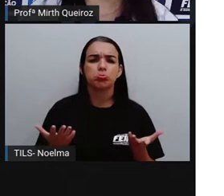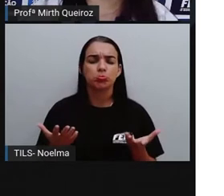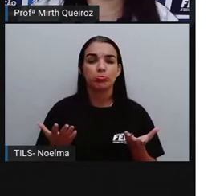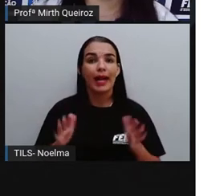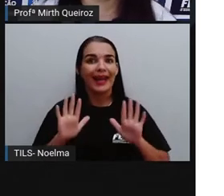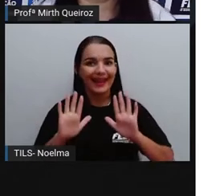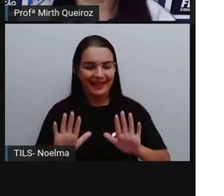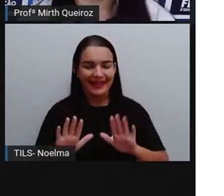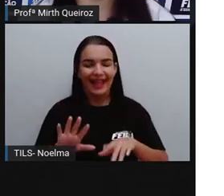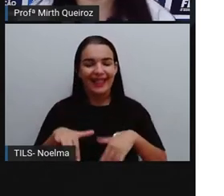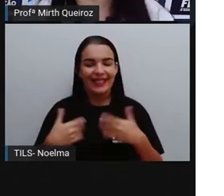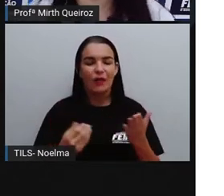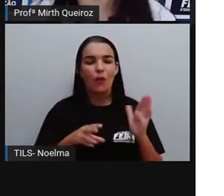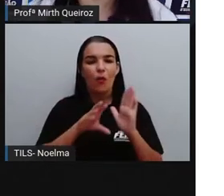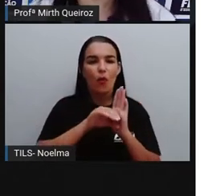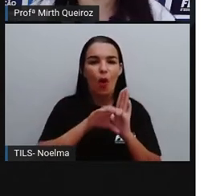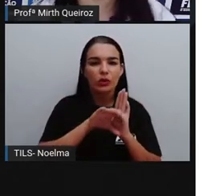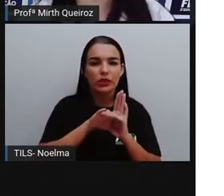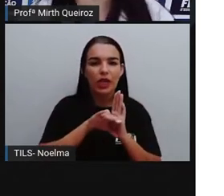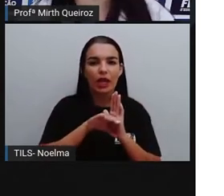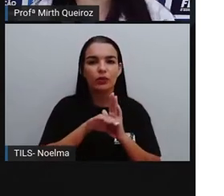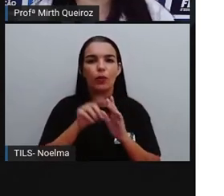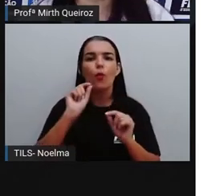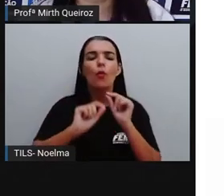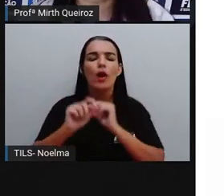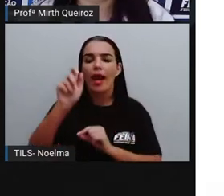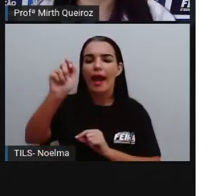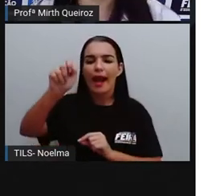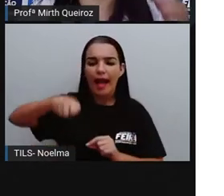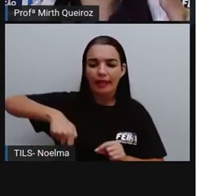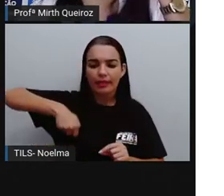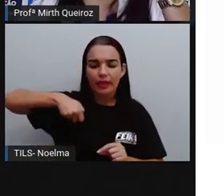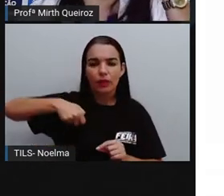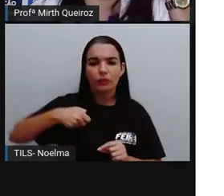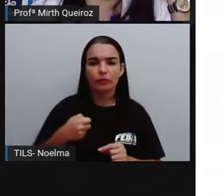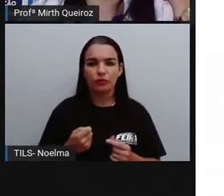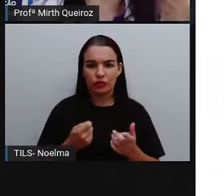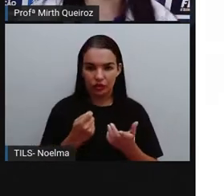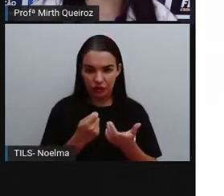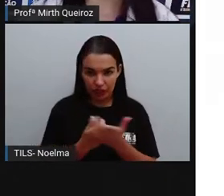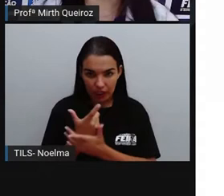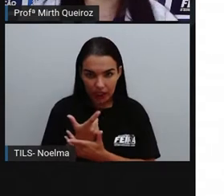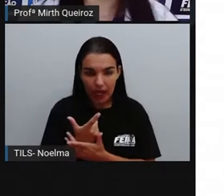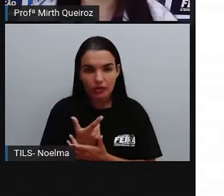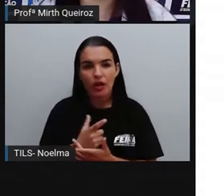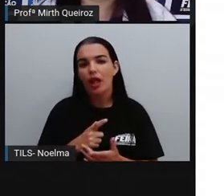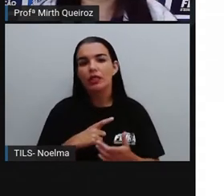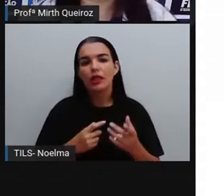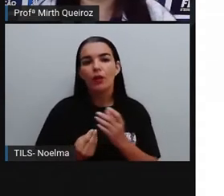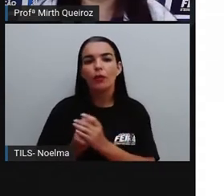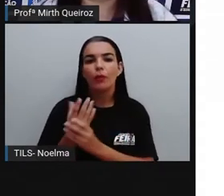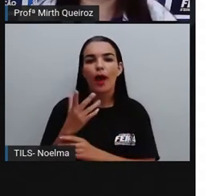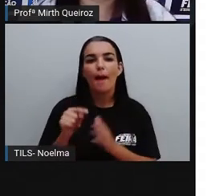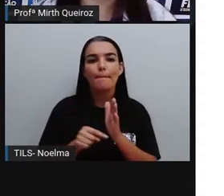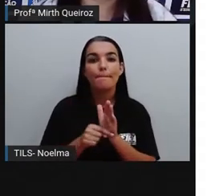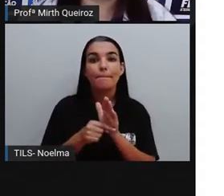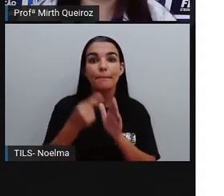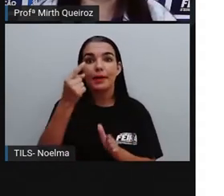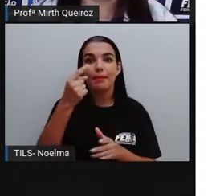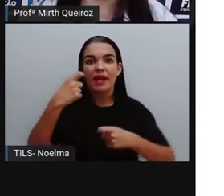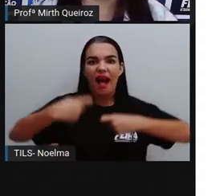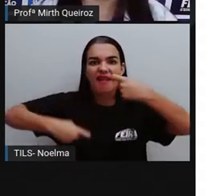Esse conceito, o conceito que é, o que seria o cartão de crédito surgiu durante a Primeira Guerra